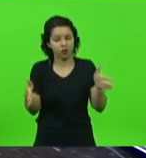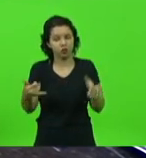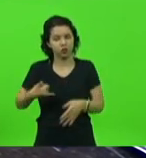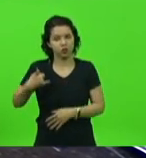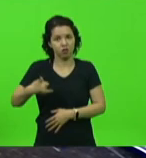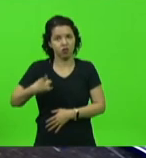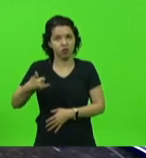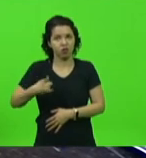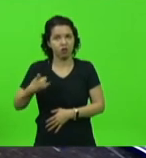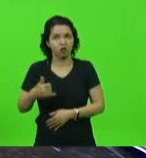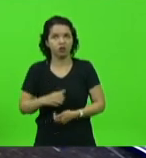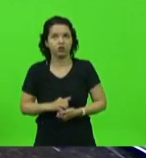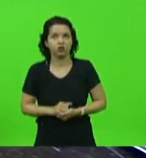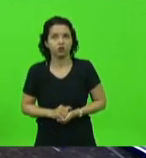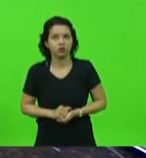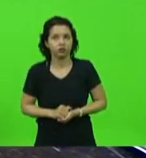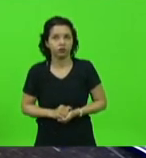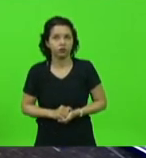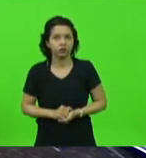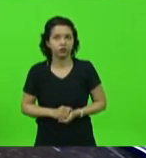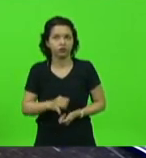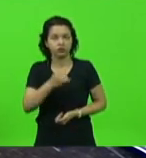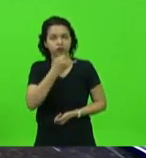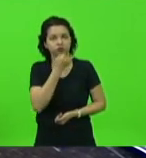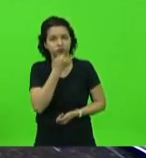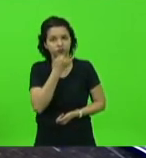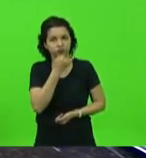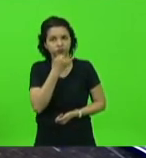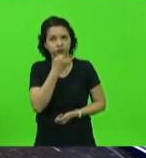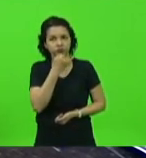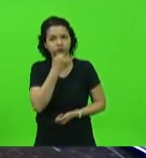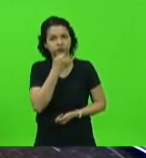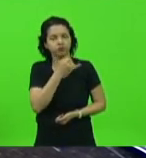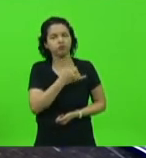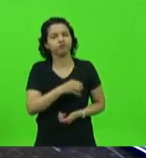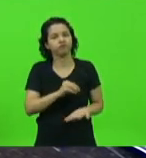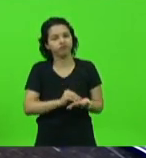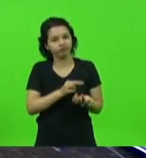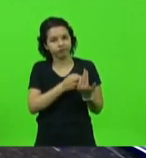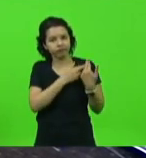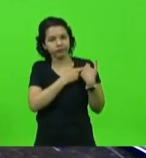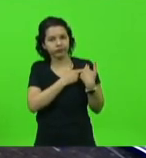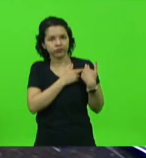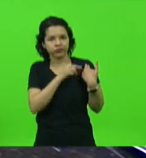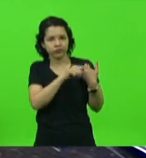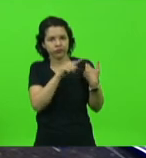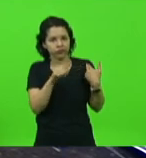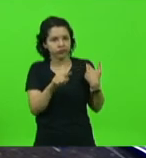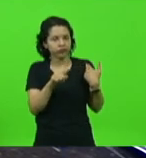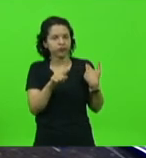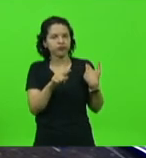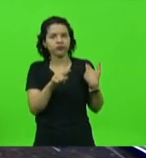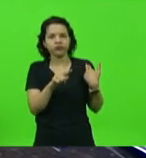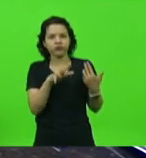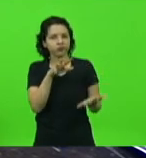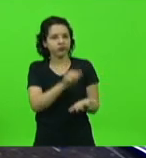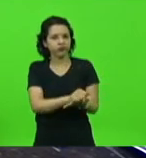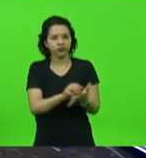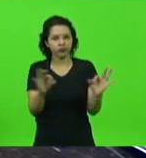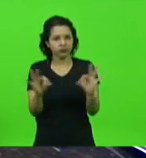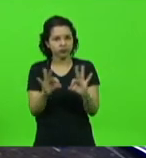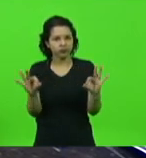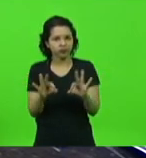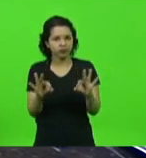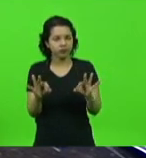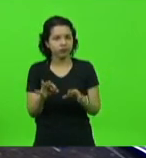está estourando, infelizmente por irresponsabilidade não fizeram a inscrição da garotada, estima